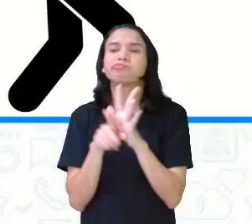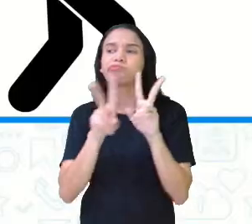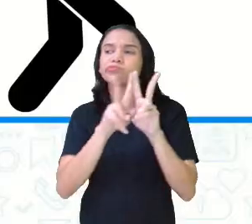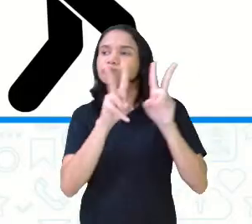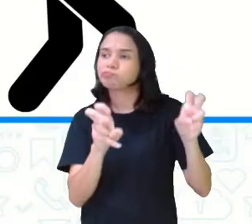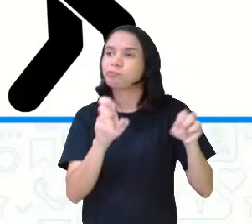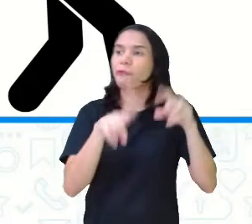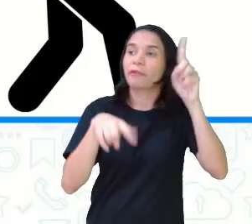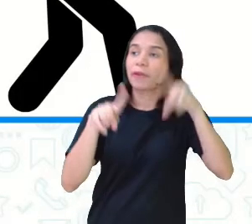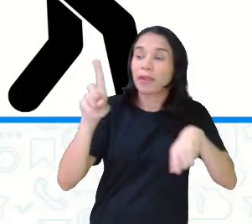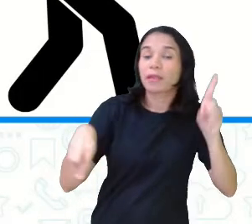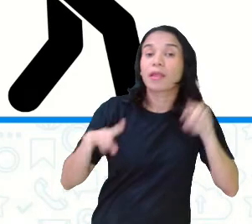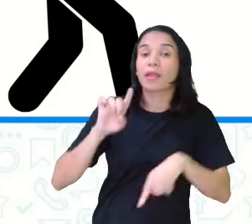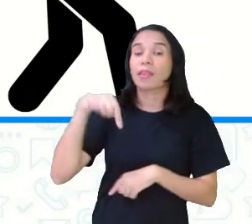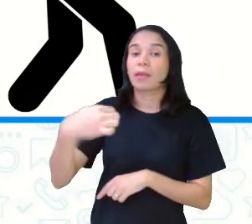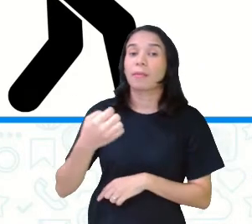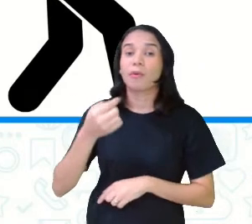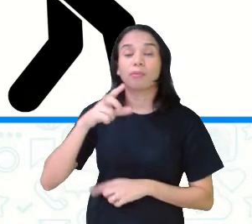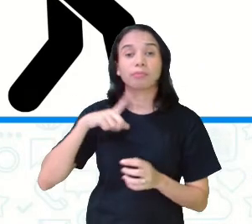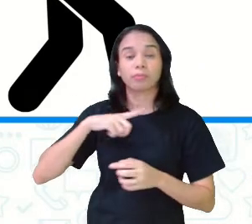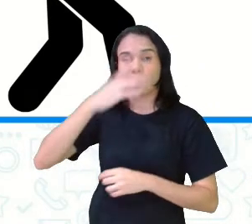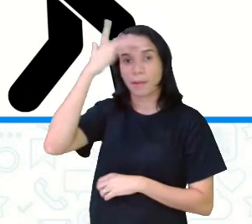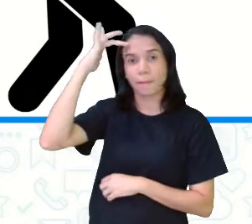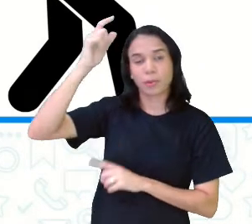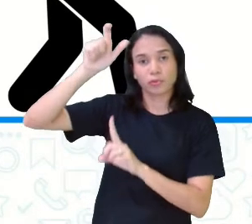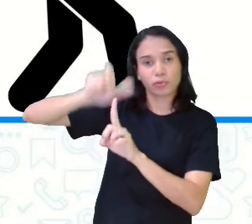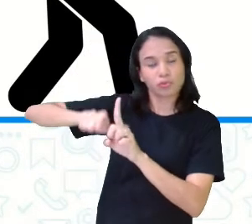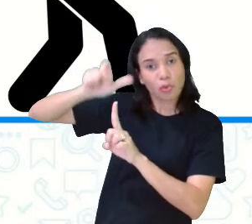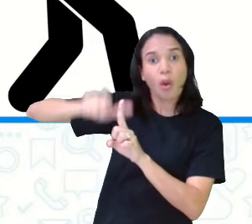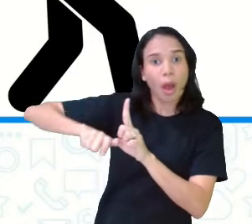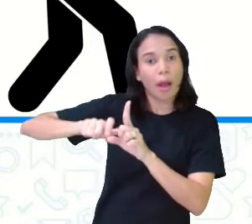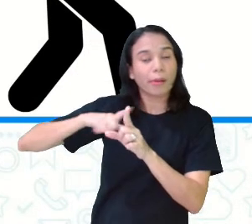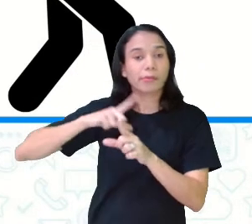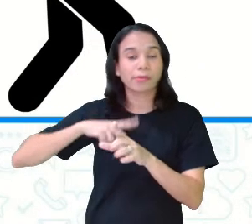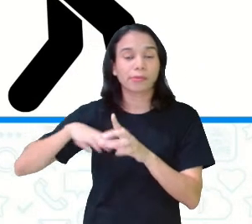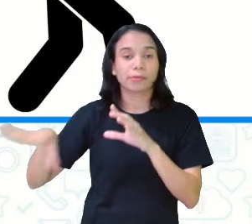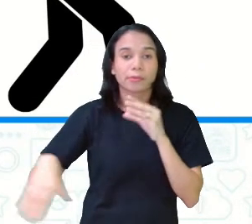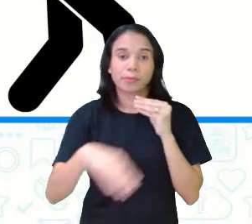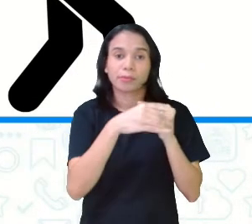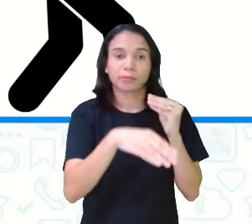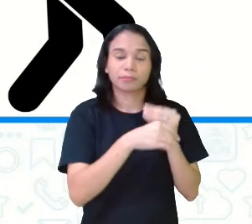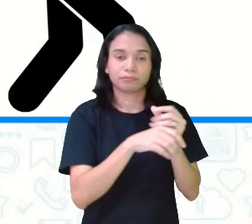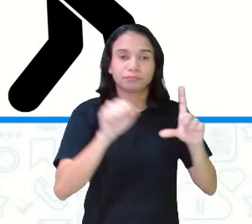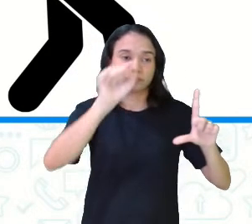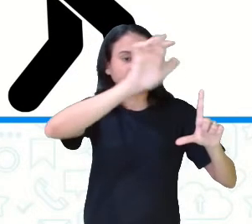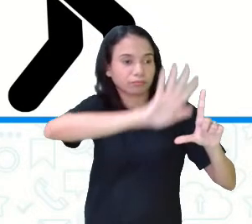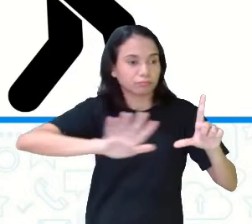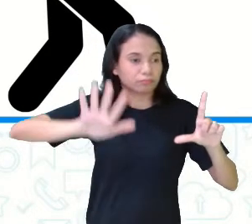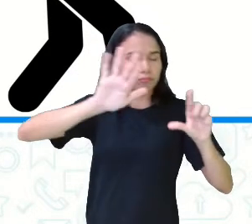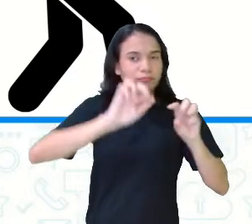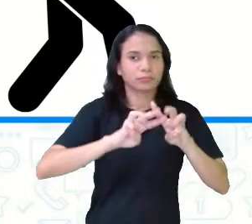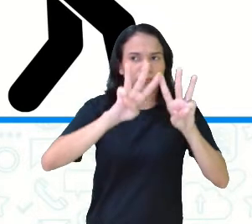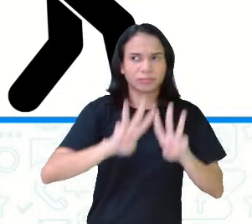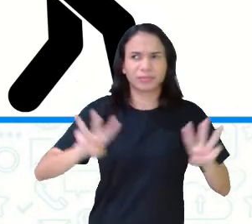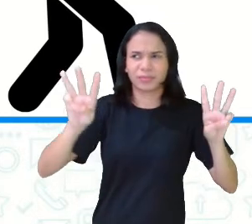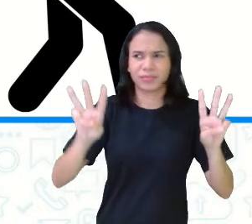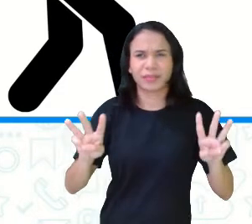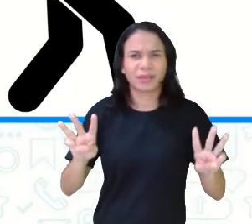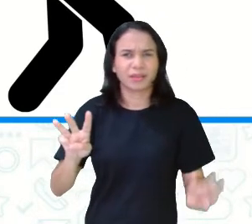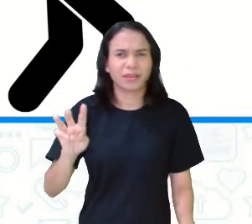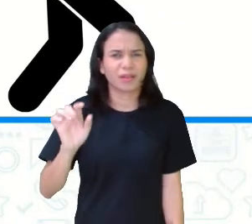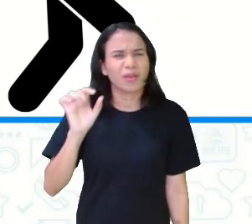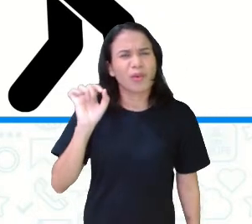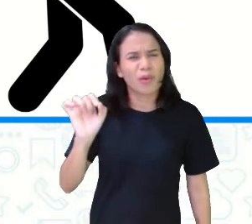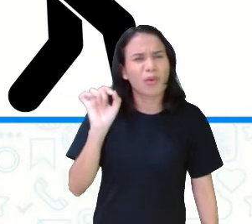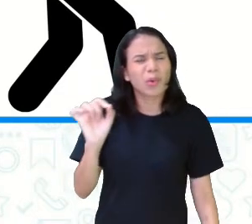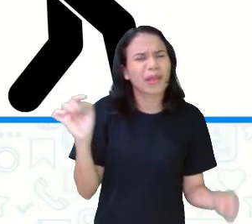variados e depois os vloggers ou vlogueiros hospedam os vídeos em sites. Ô professora, e o que é